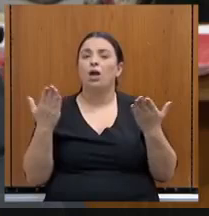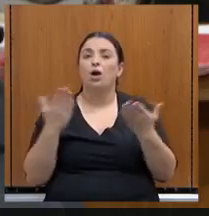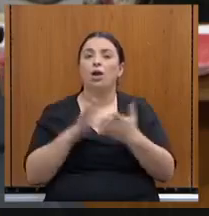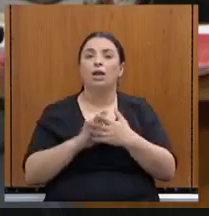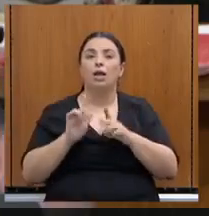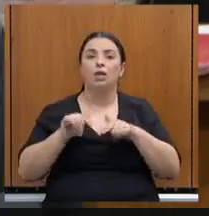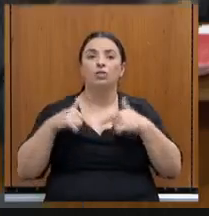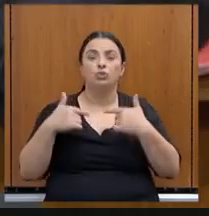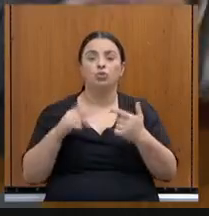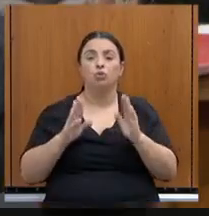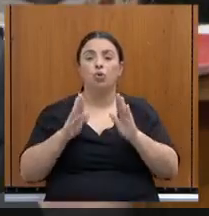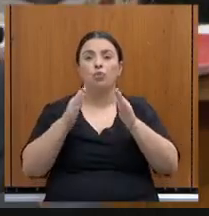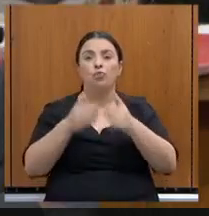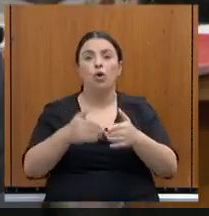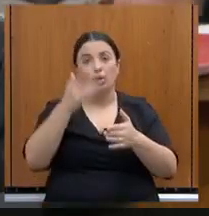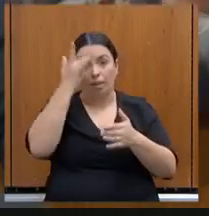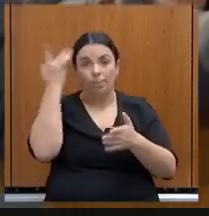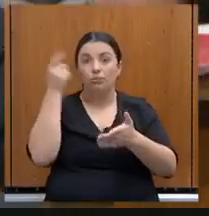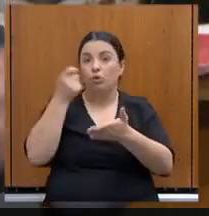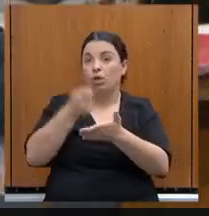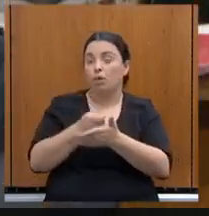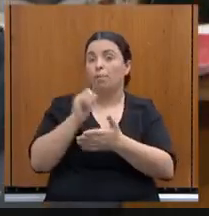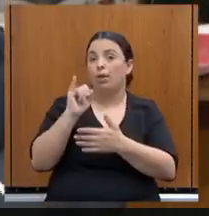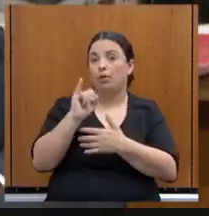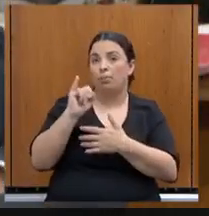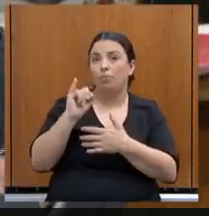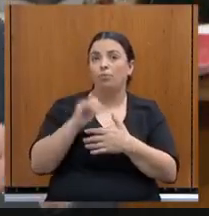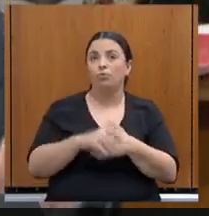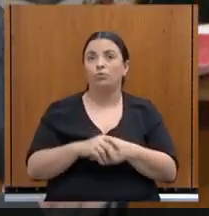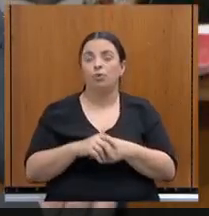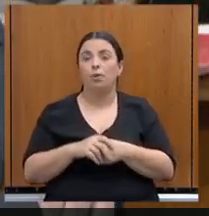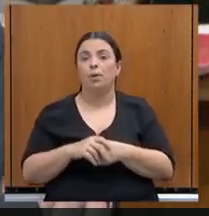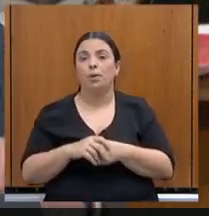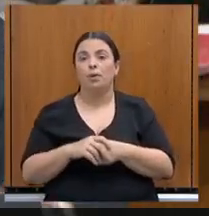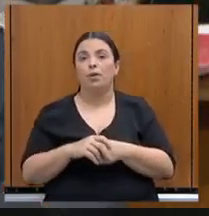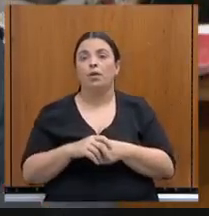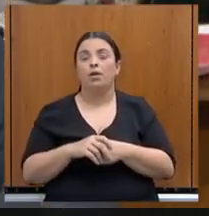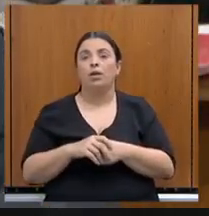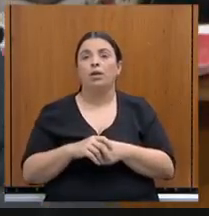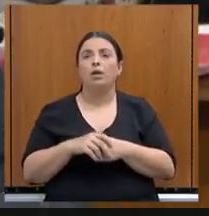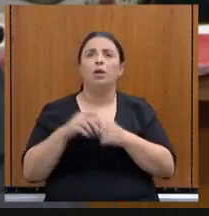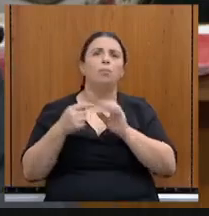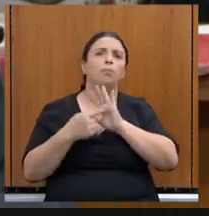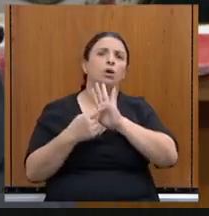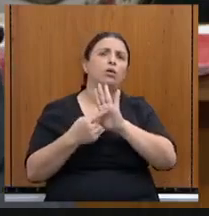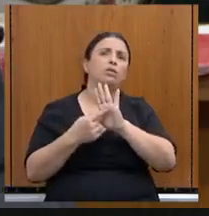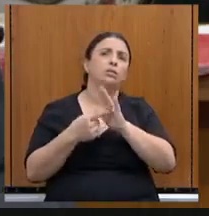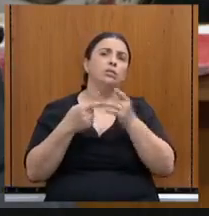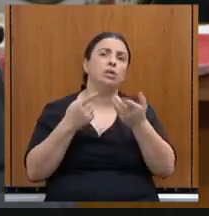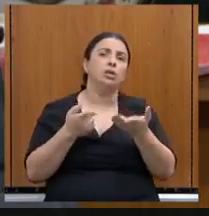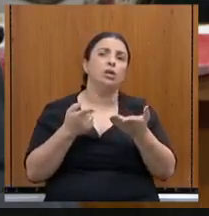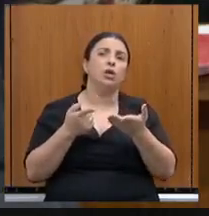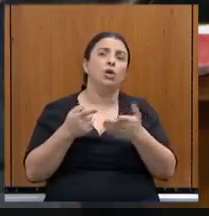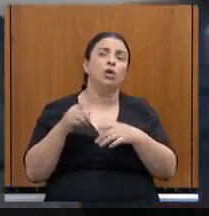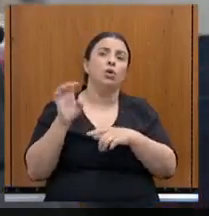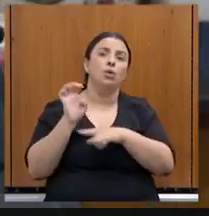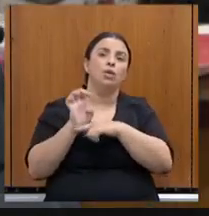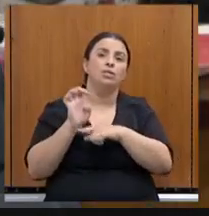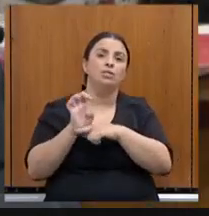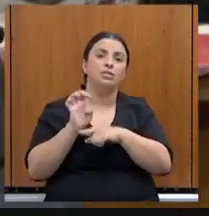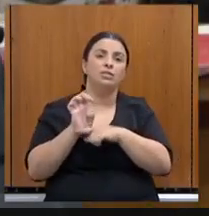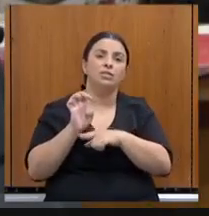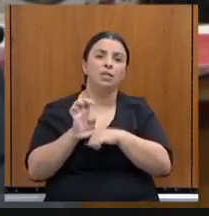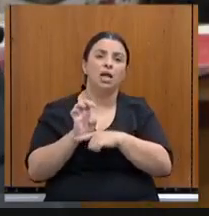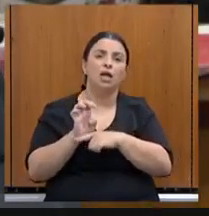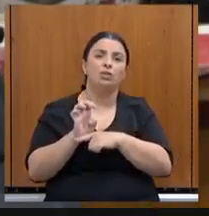aqui é só, obviamente não vou ler, nem eu consigo ler, mas enfim, aqui mostra que o Estado vem buscando também trabalhar